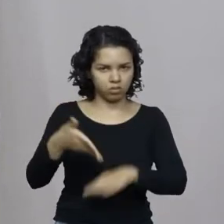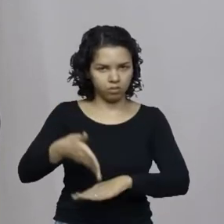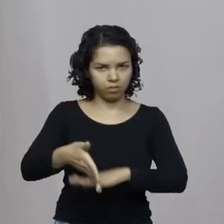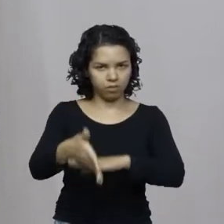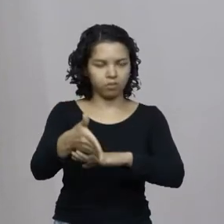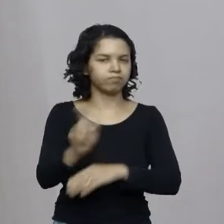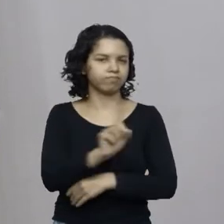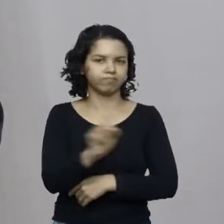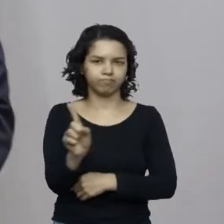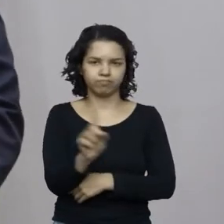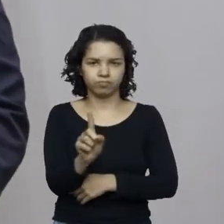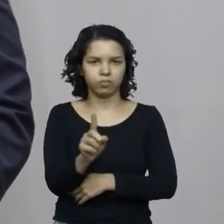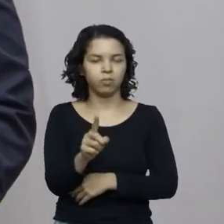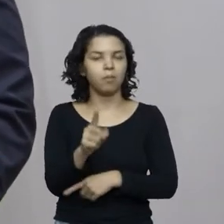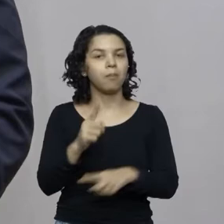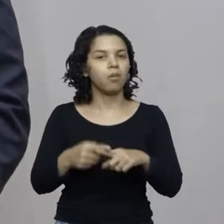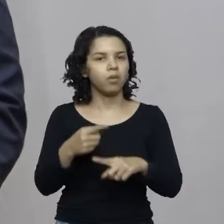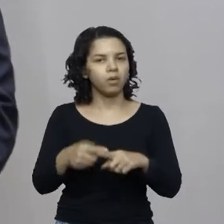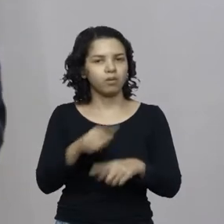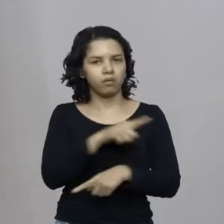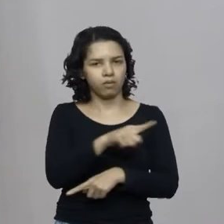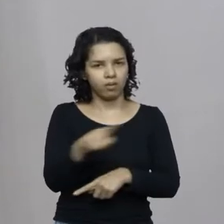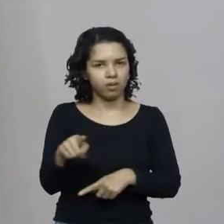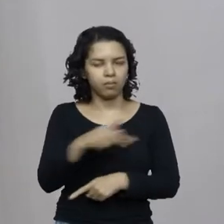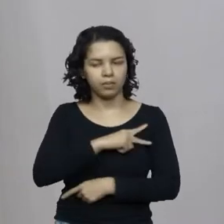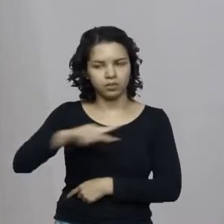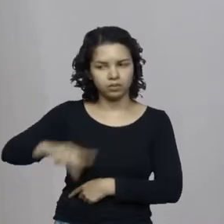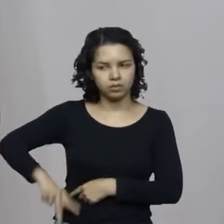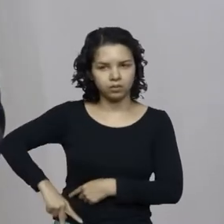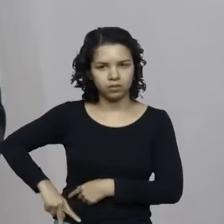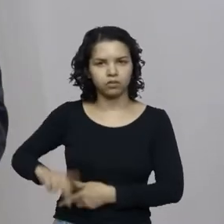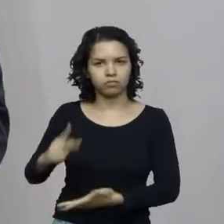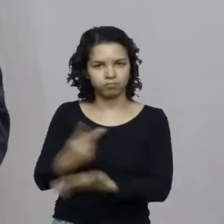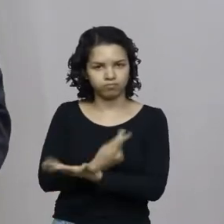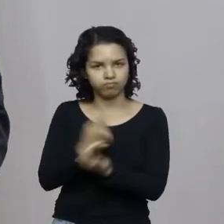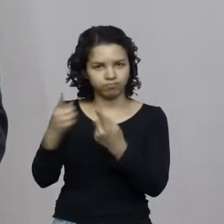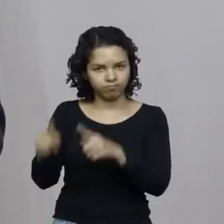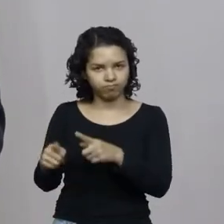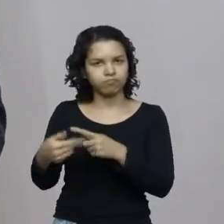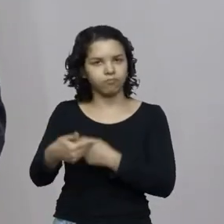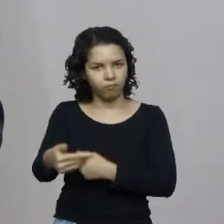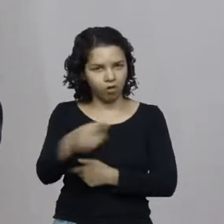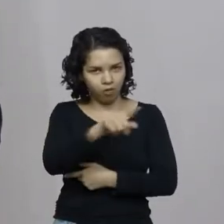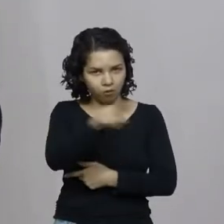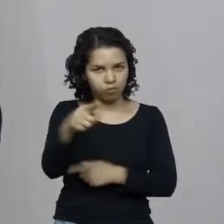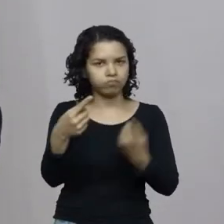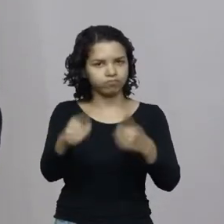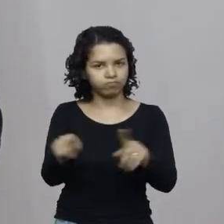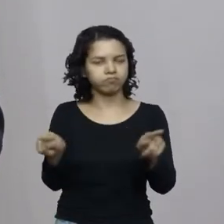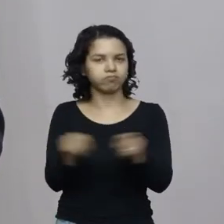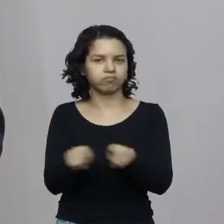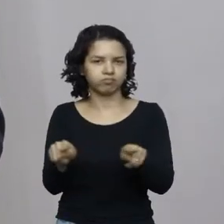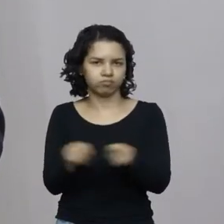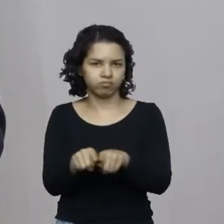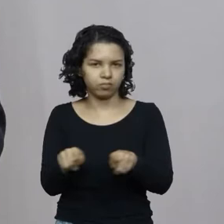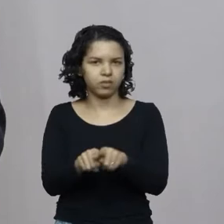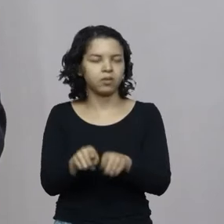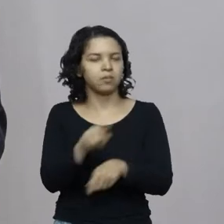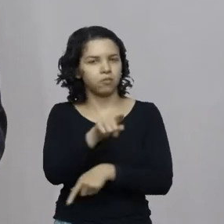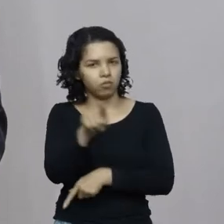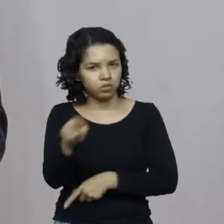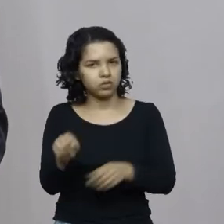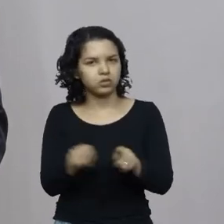que aquilo que eles fizeram com o presidente na primeira oportunidade farão com vocês, inclusive aqueles que colocam o seu nome